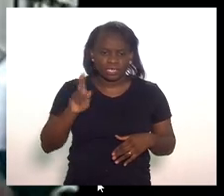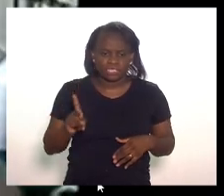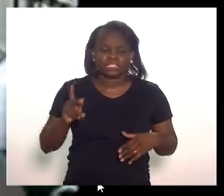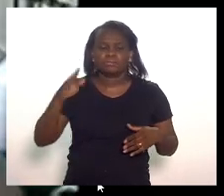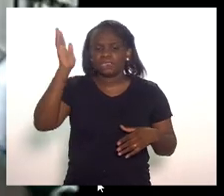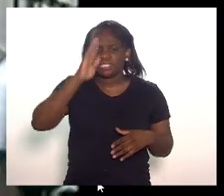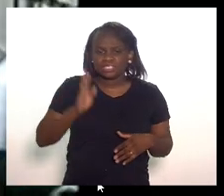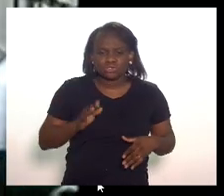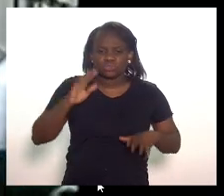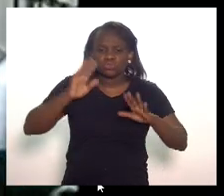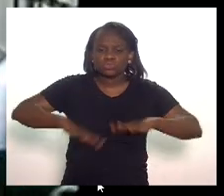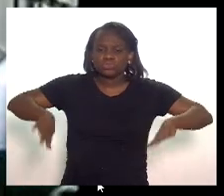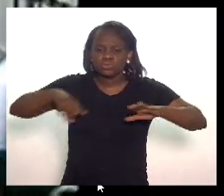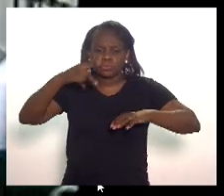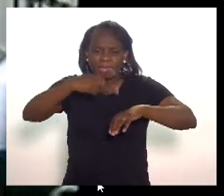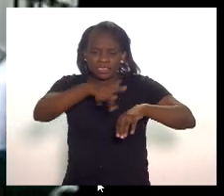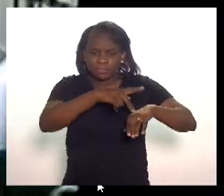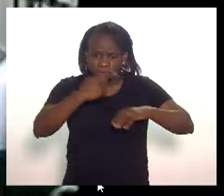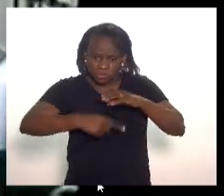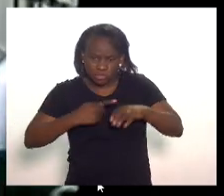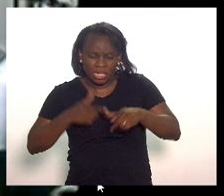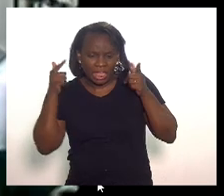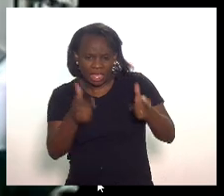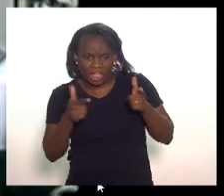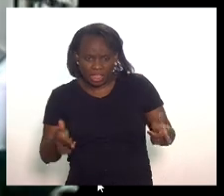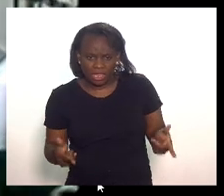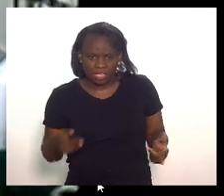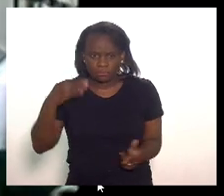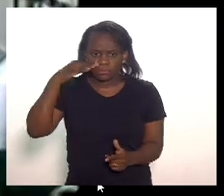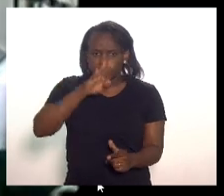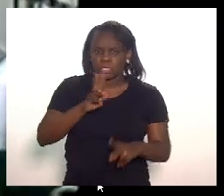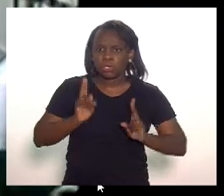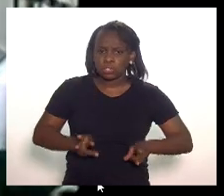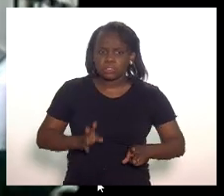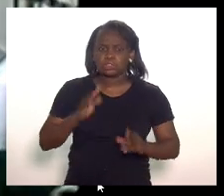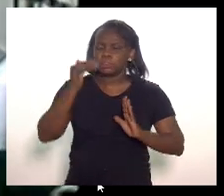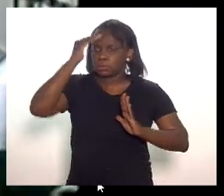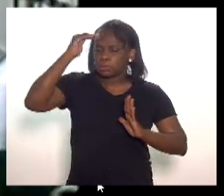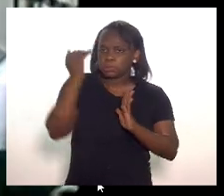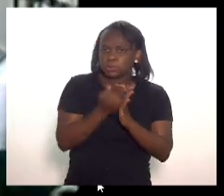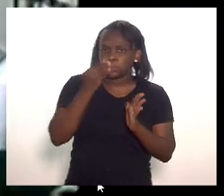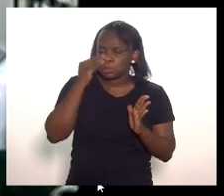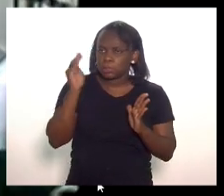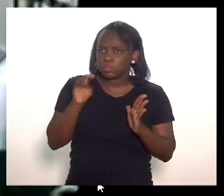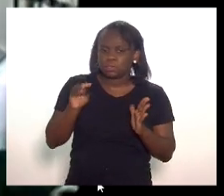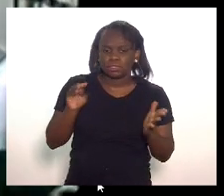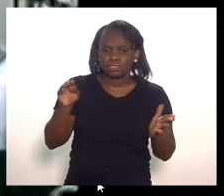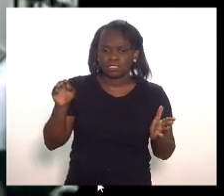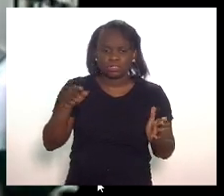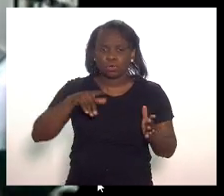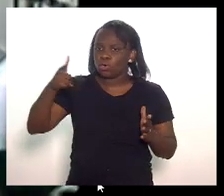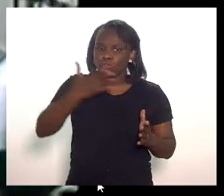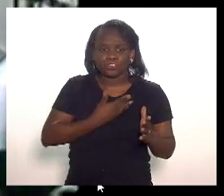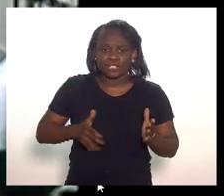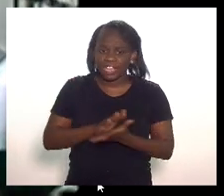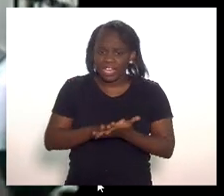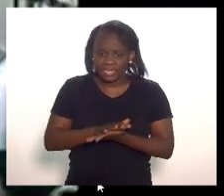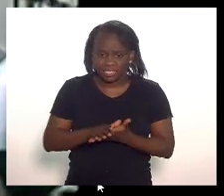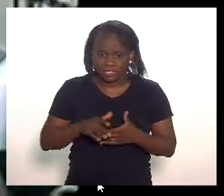virou chacota mundial Bolsonaro segue defendendo uma agenda que nenhum governo defendeu Israel